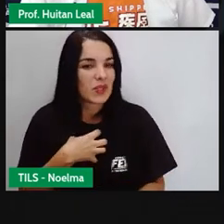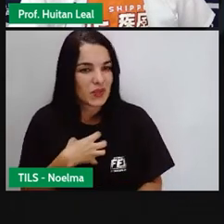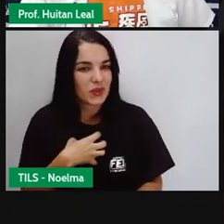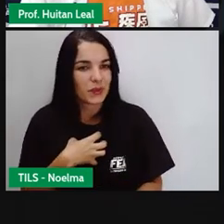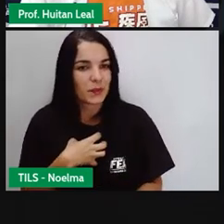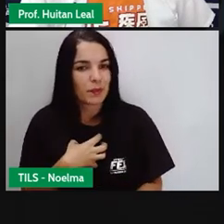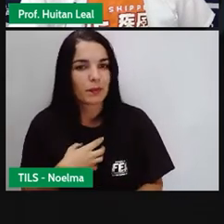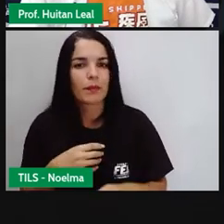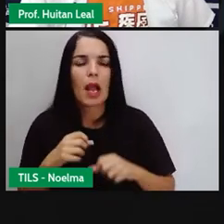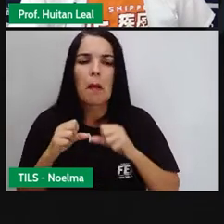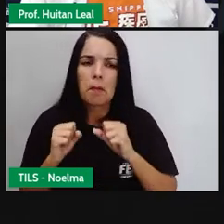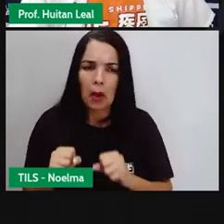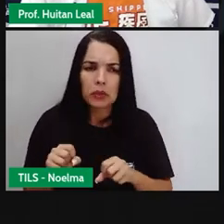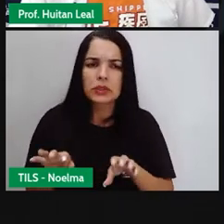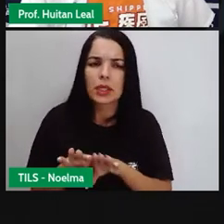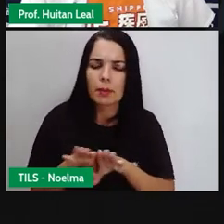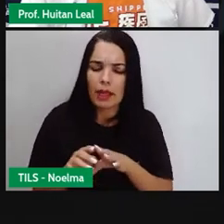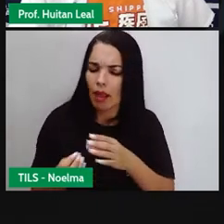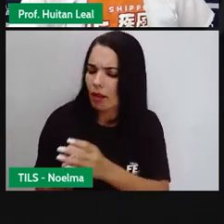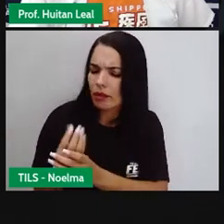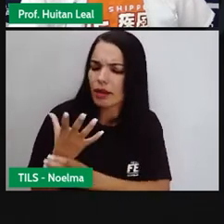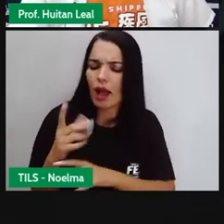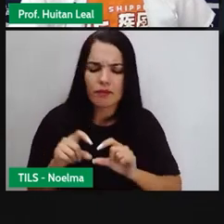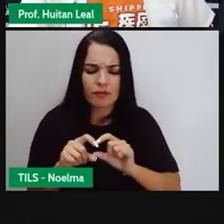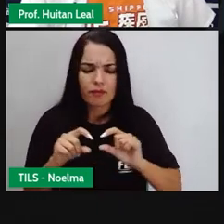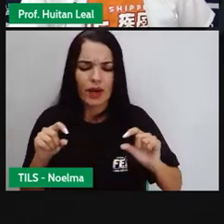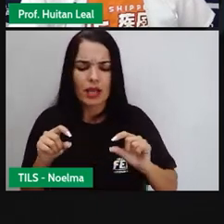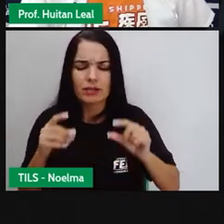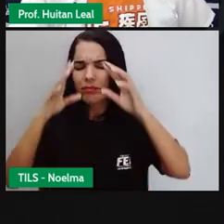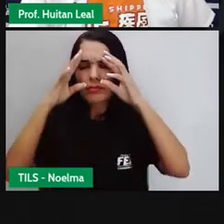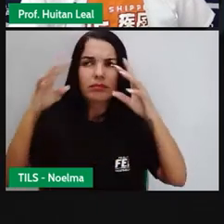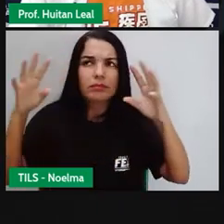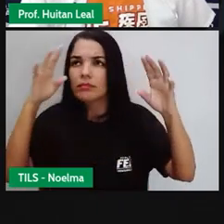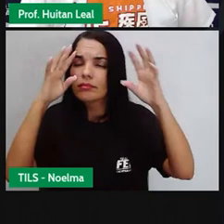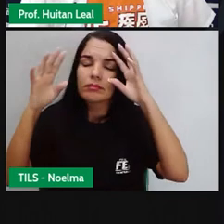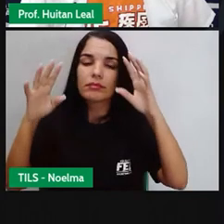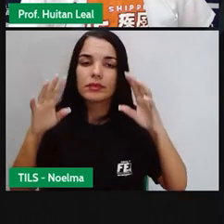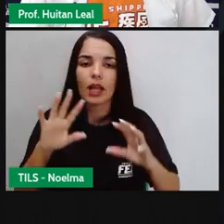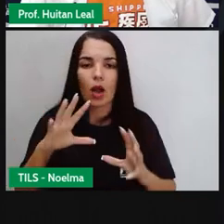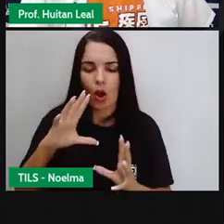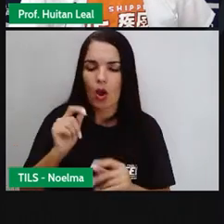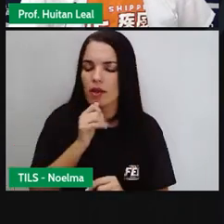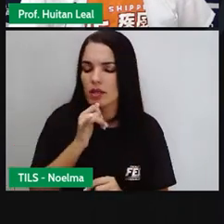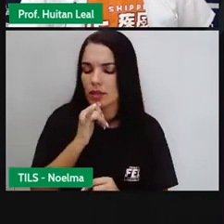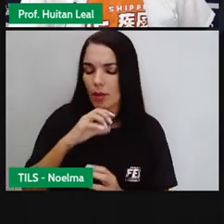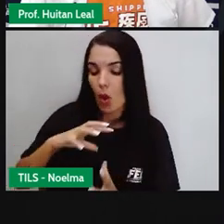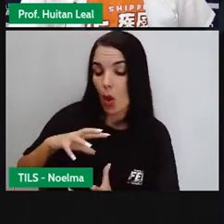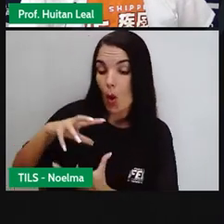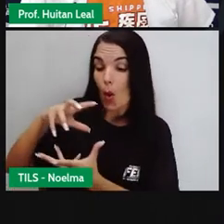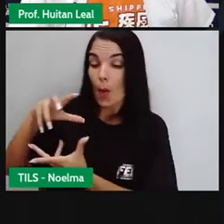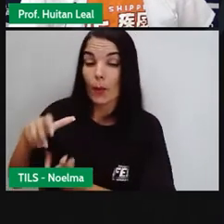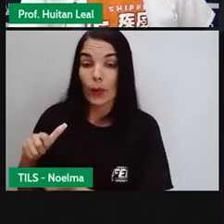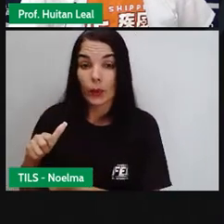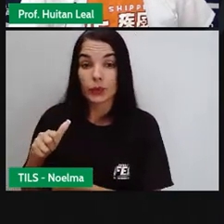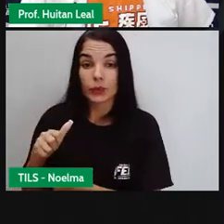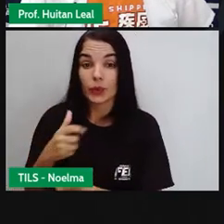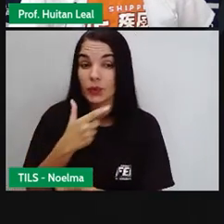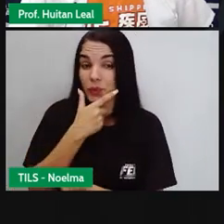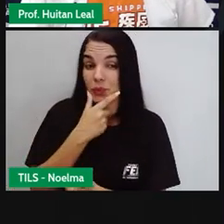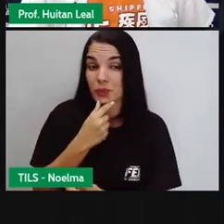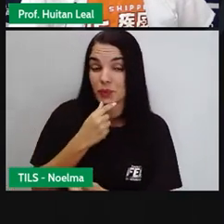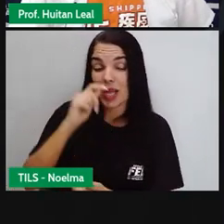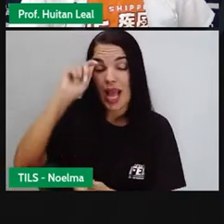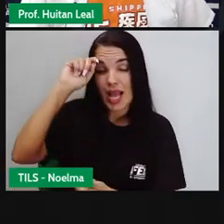Podemos também criar frases que sejam imaginárias. No mundo dos Smurfs, todos são